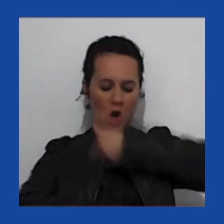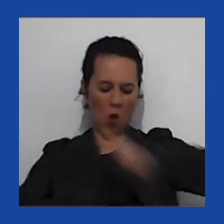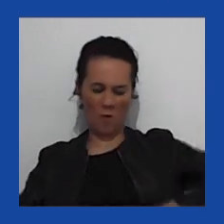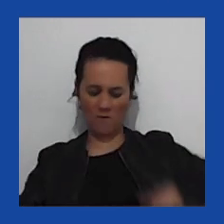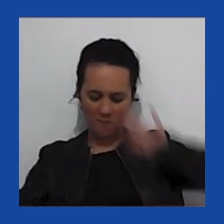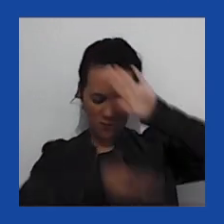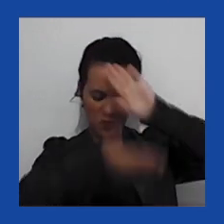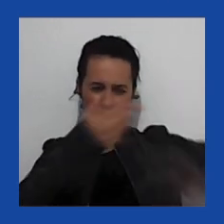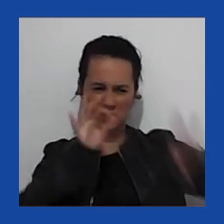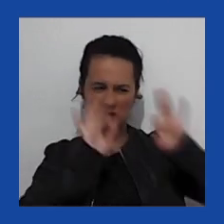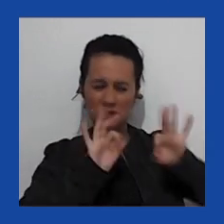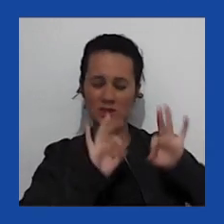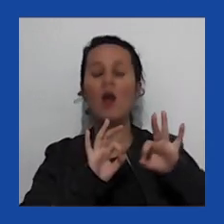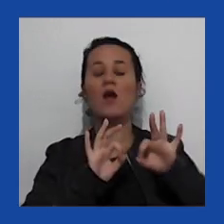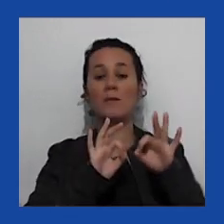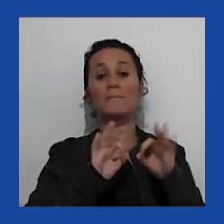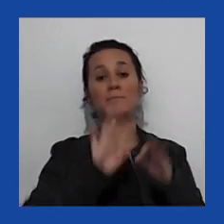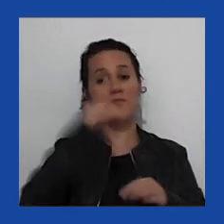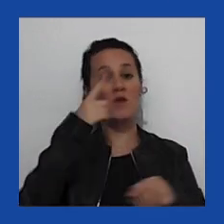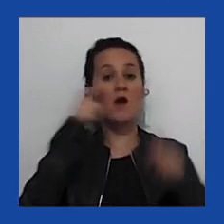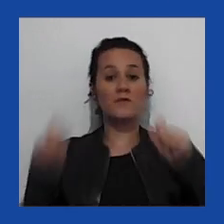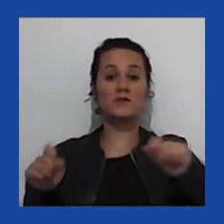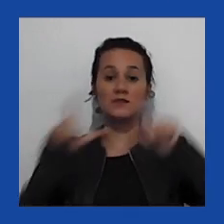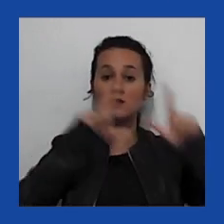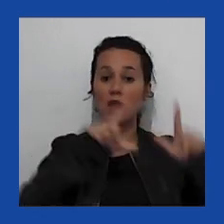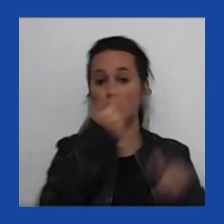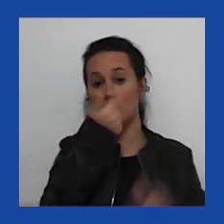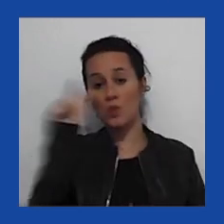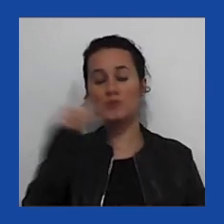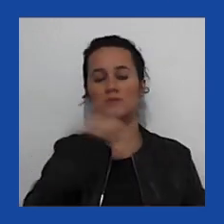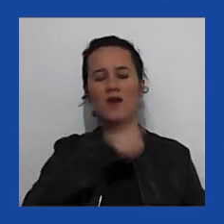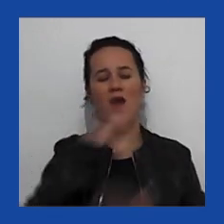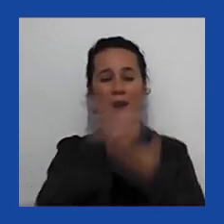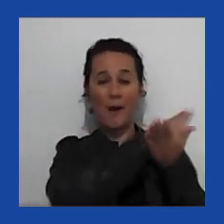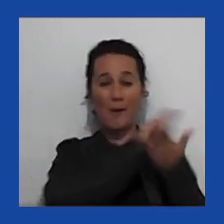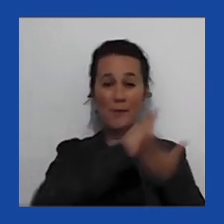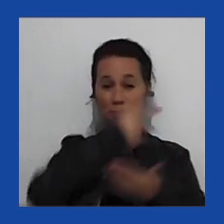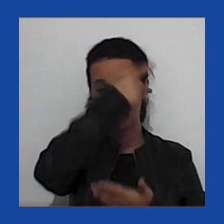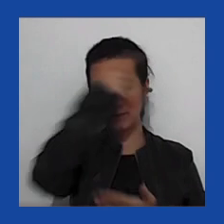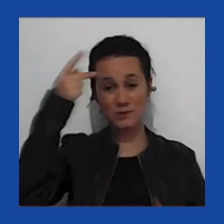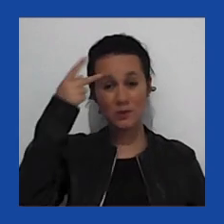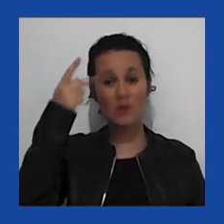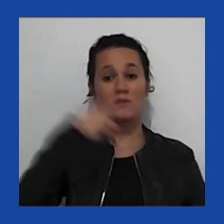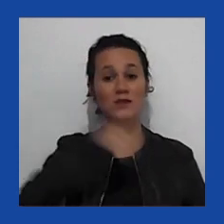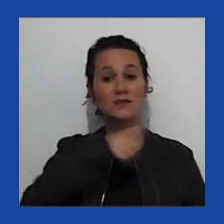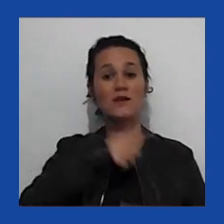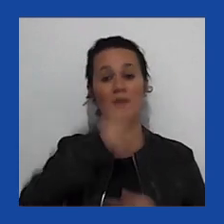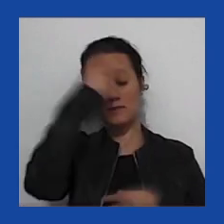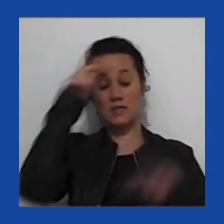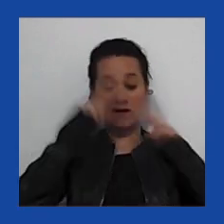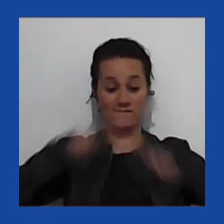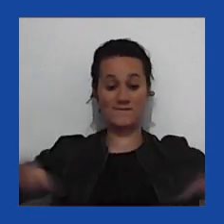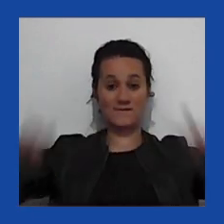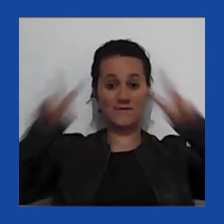Se podemos passar para outro slide, alguns populistas têm a visão do mundo do terrorista